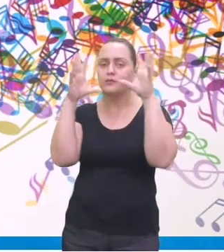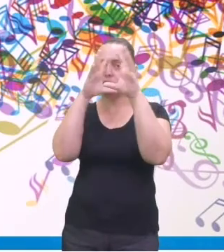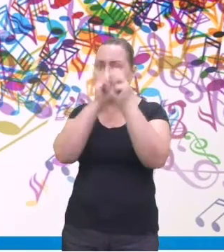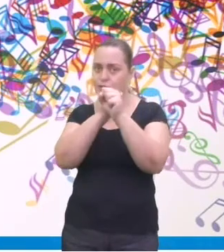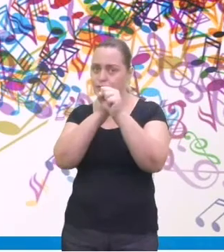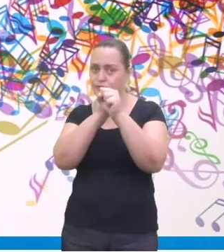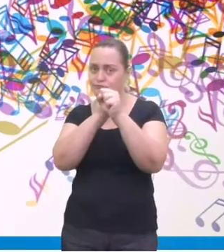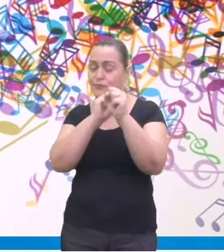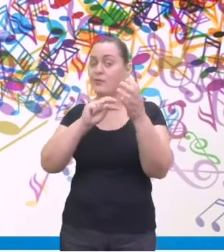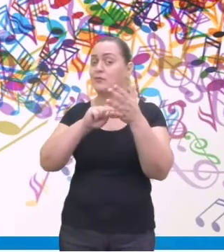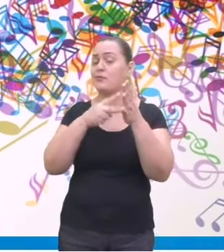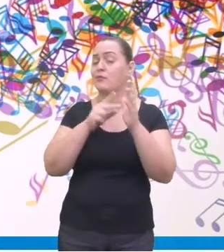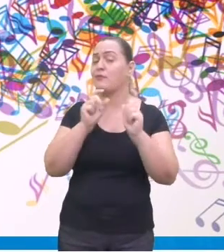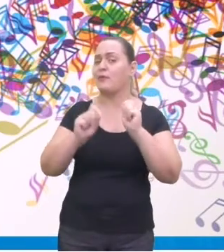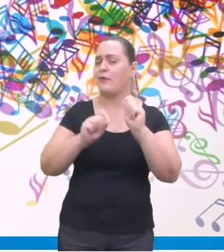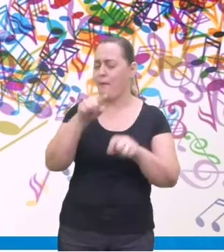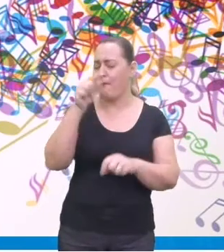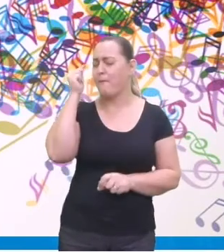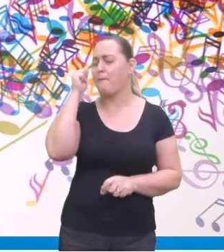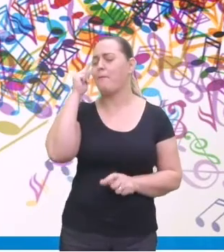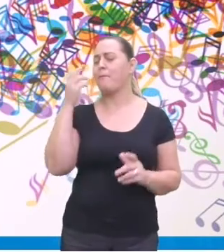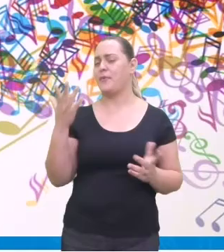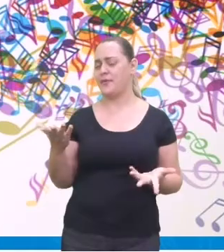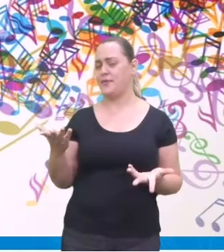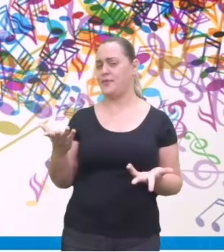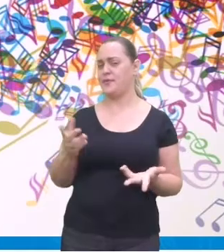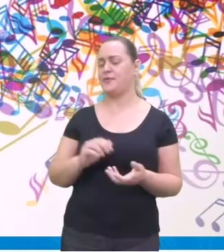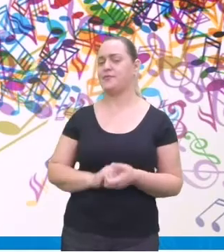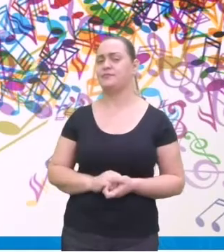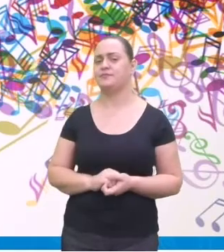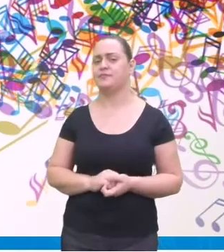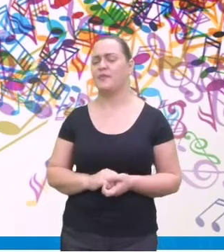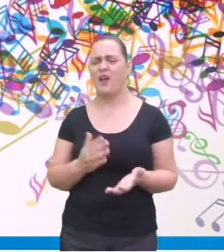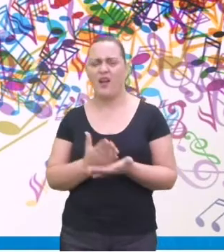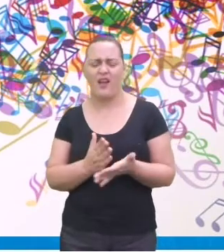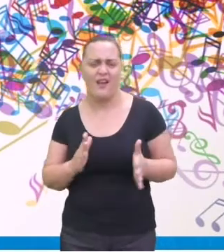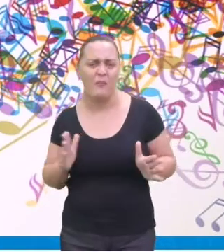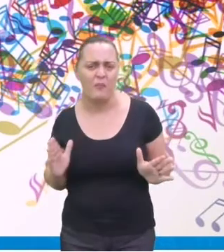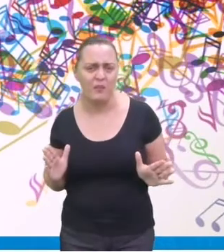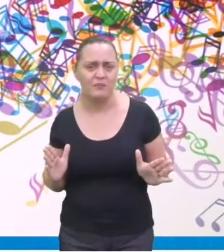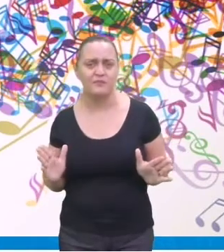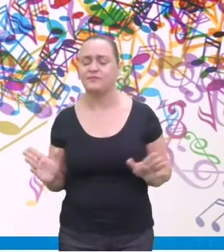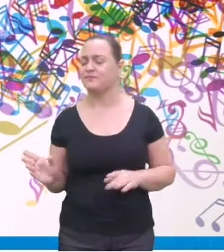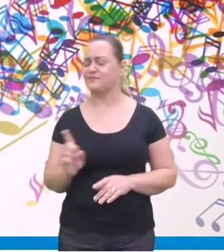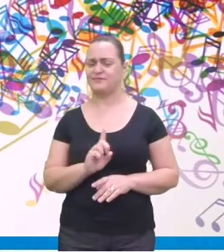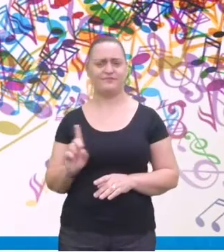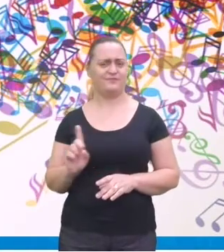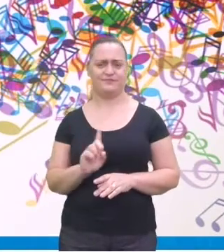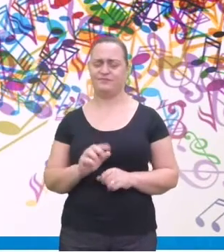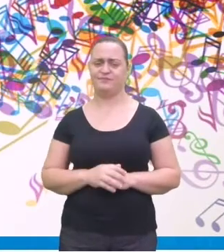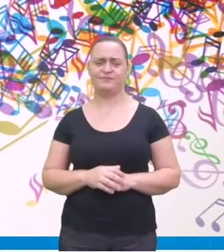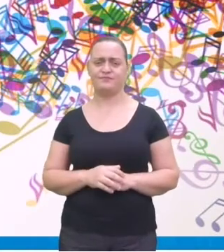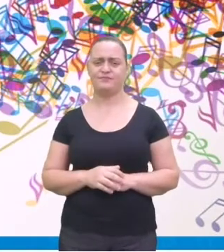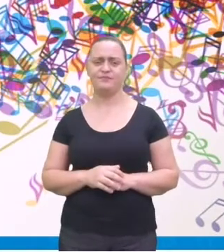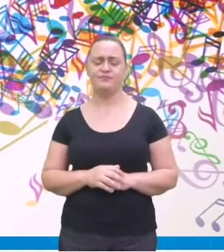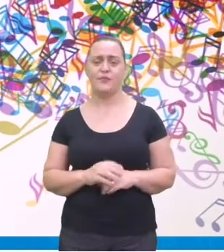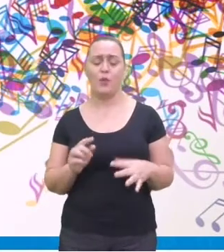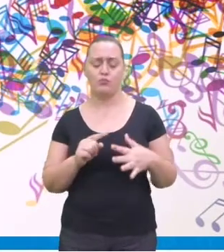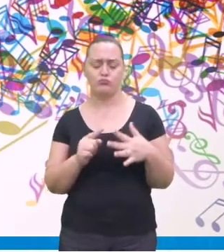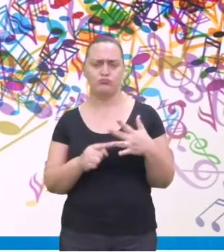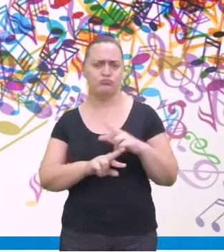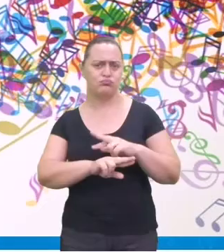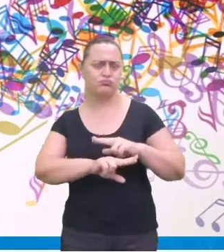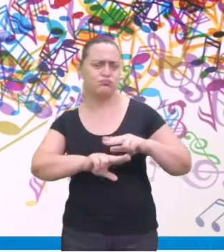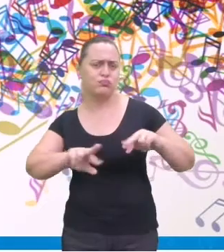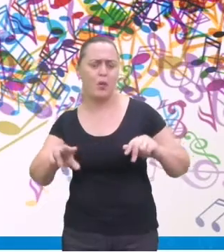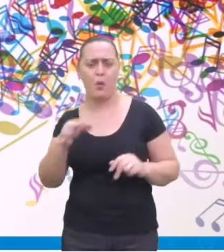música de Raul Seixas. Mas se você pensa que acabou, não acabou, não. Os gêneros musicais brasileiros são